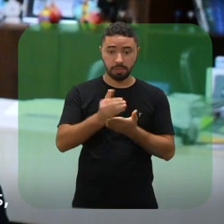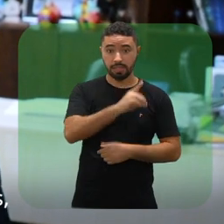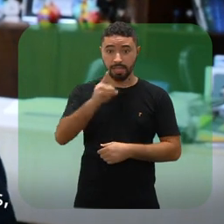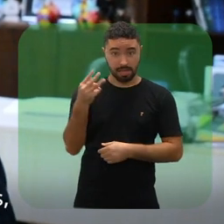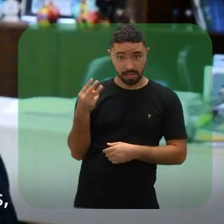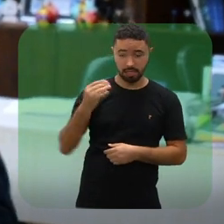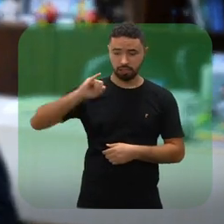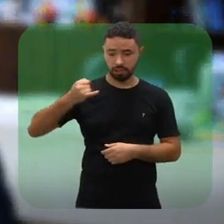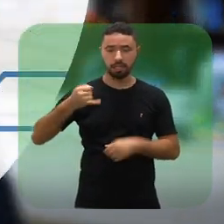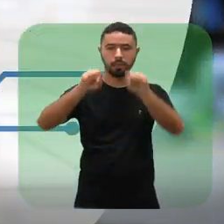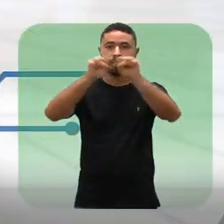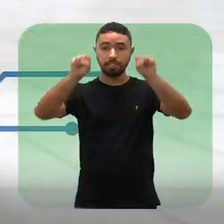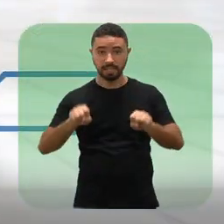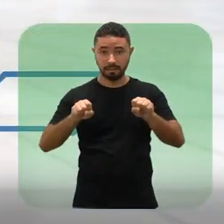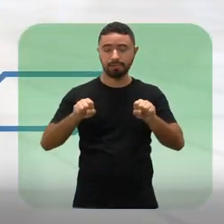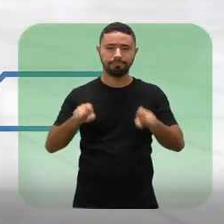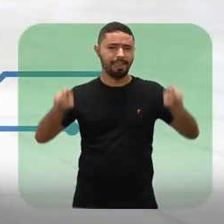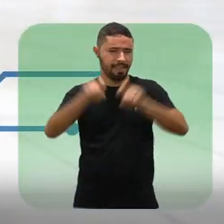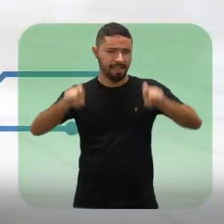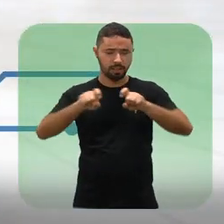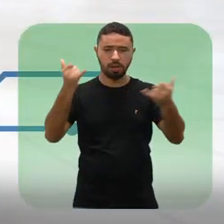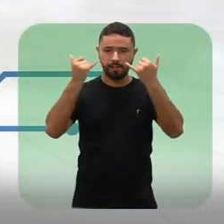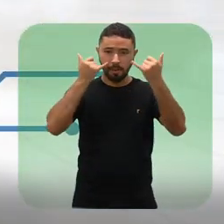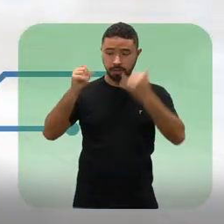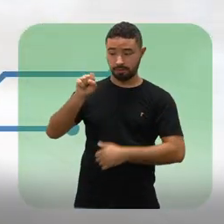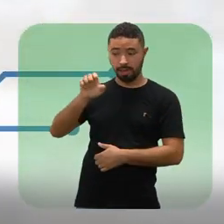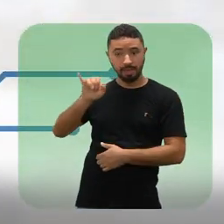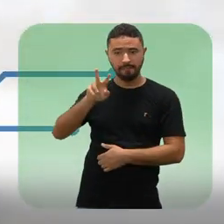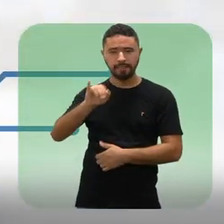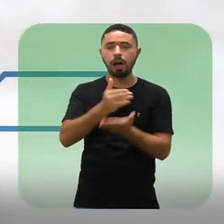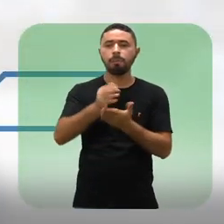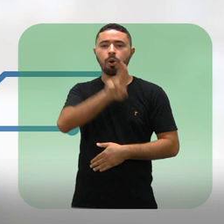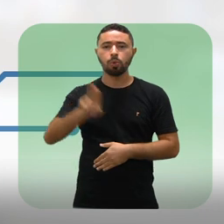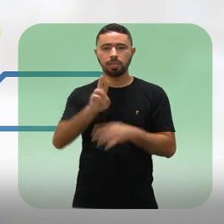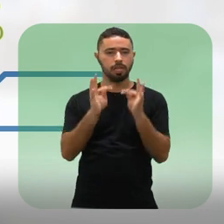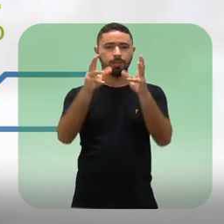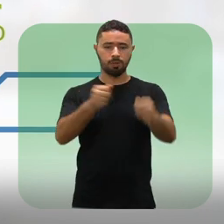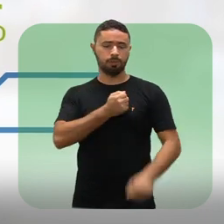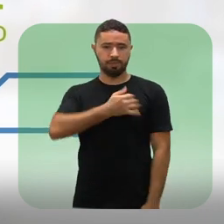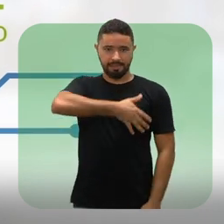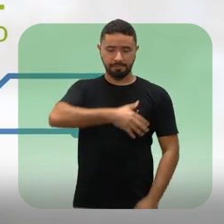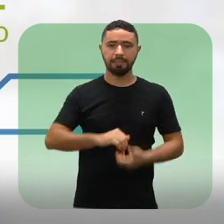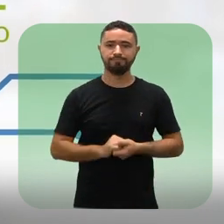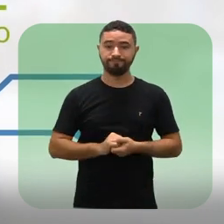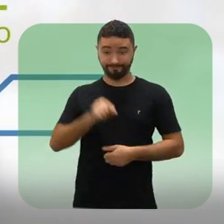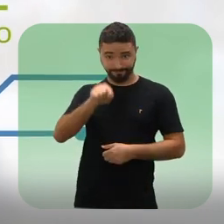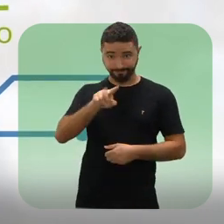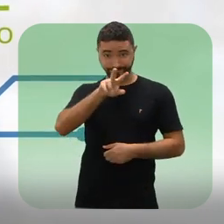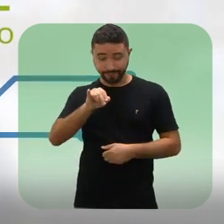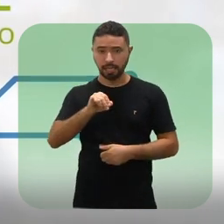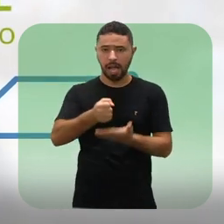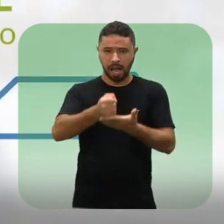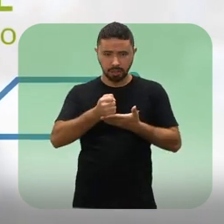o Sistema Eletrônico de Informações, o SEI, será implantado em todo o IFPR. Por meio dele, faremos a gestão dos